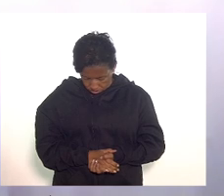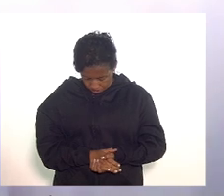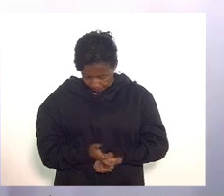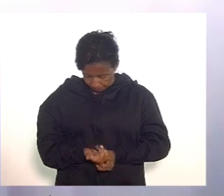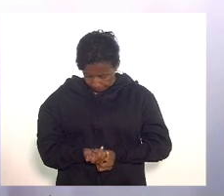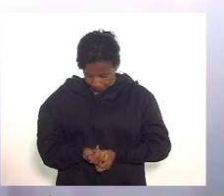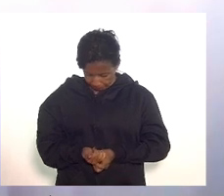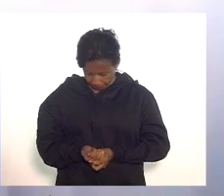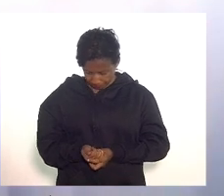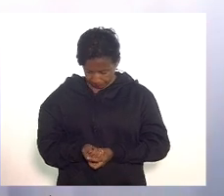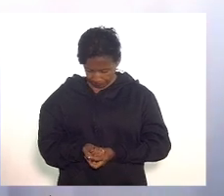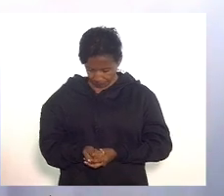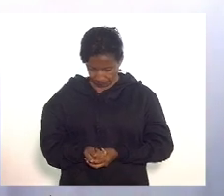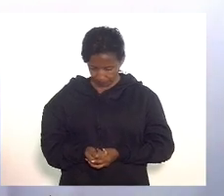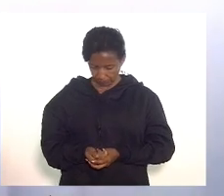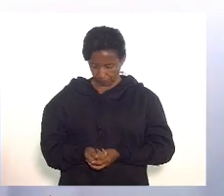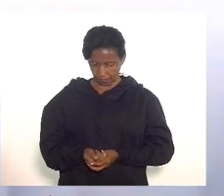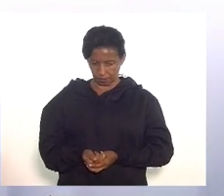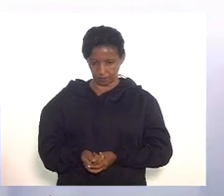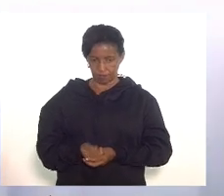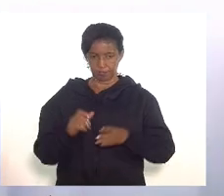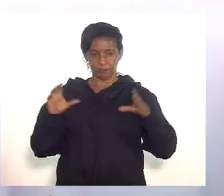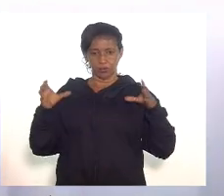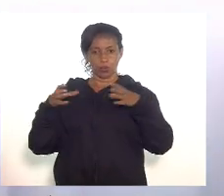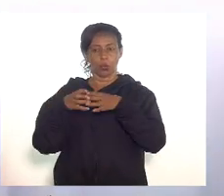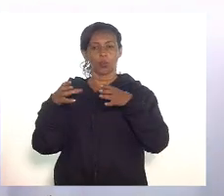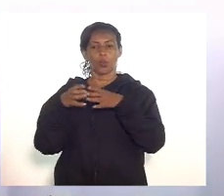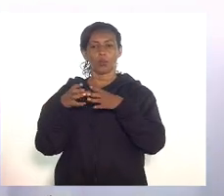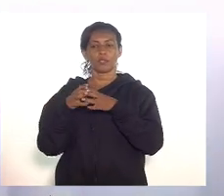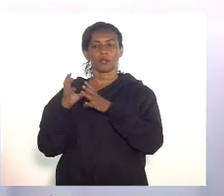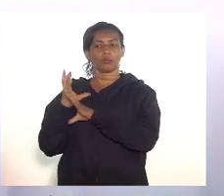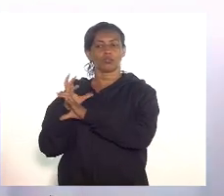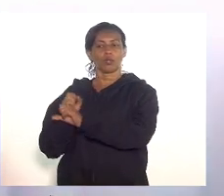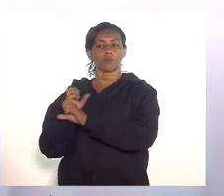orçamento designio deputado Márcio Pacheco